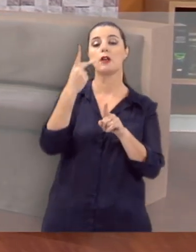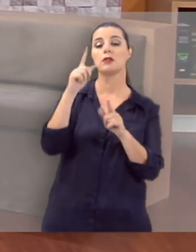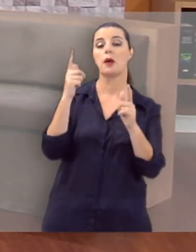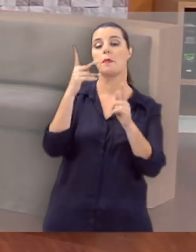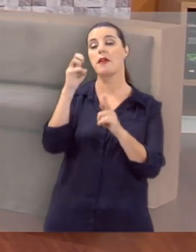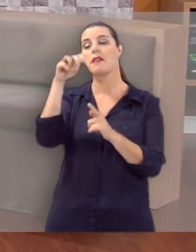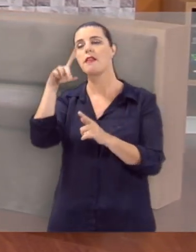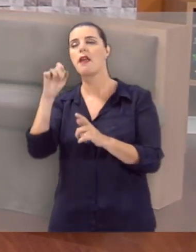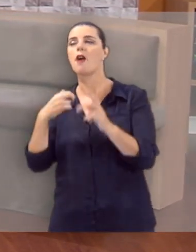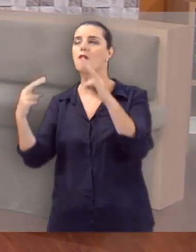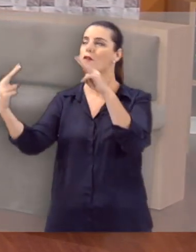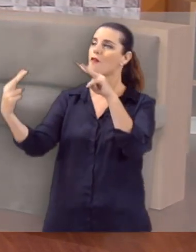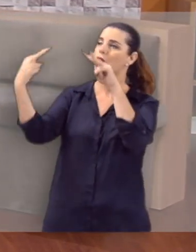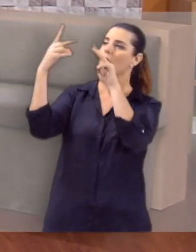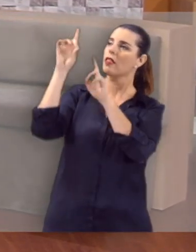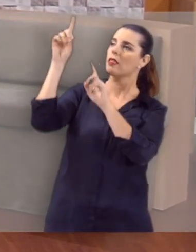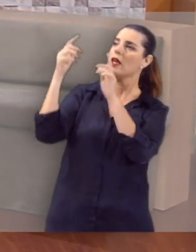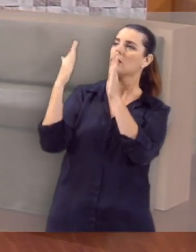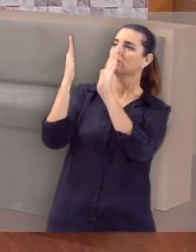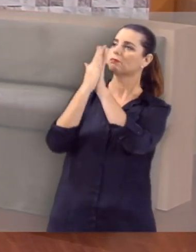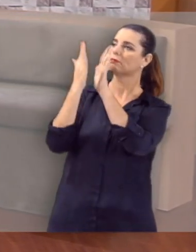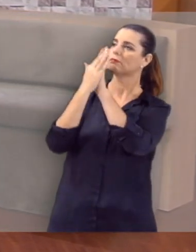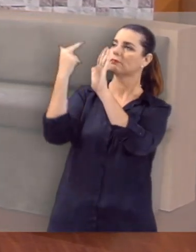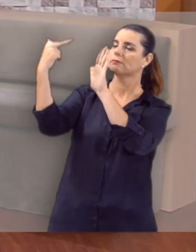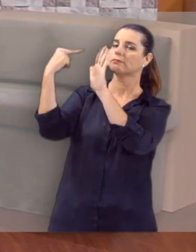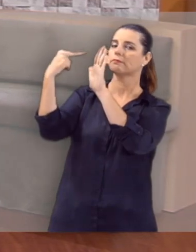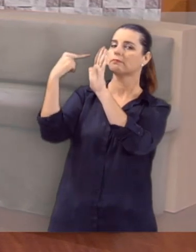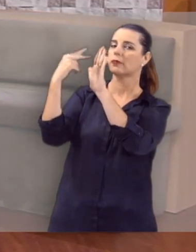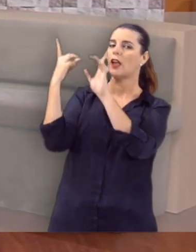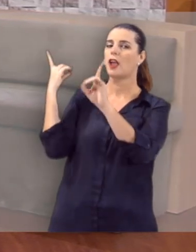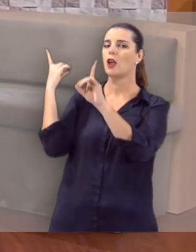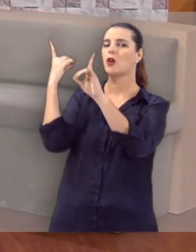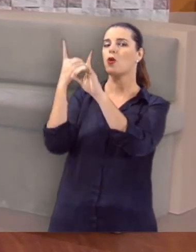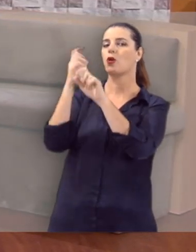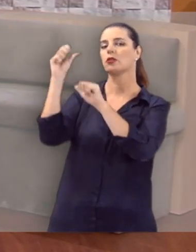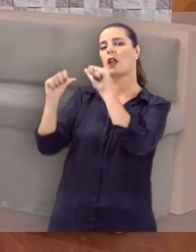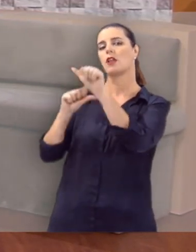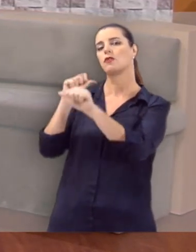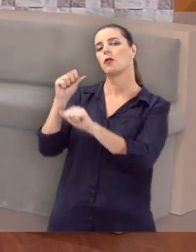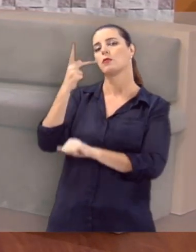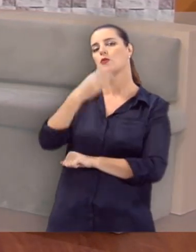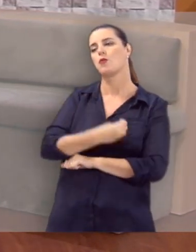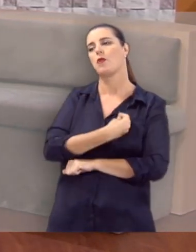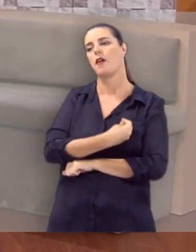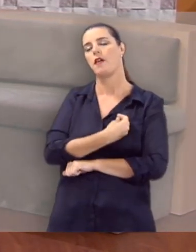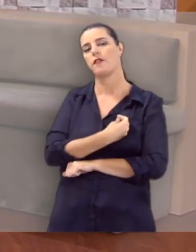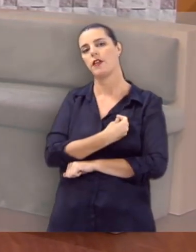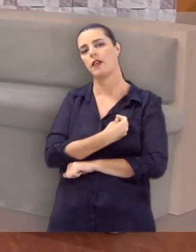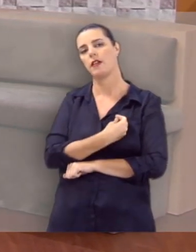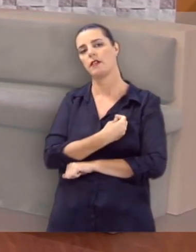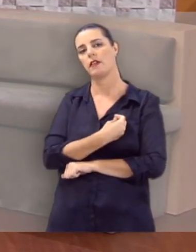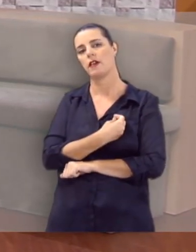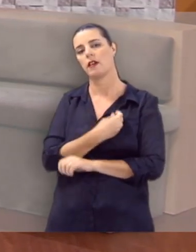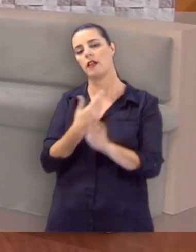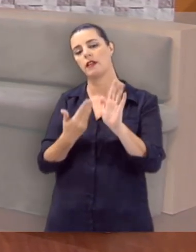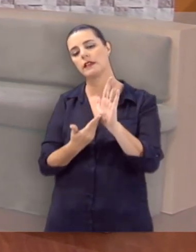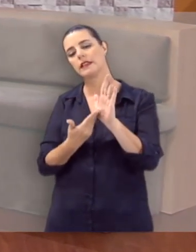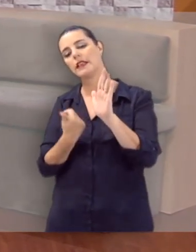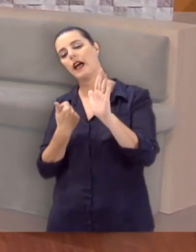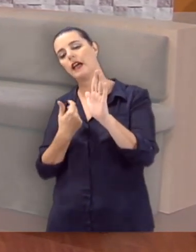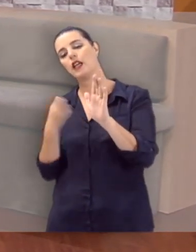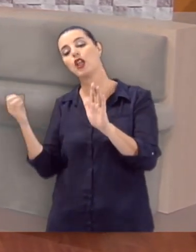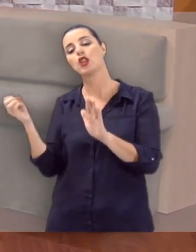hora de você também ver a Deus face a face. É hora de você ter um encontro transformador na sua vida. É hora de você sair